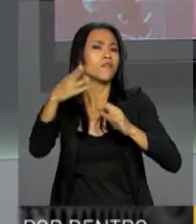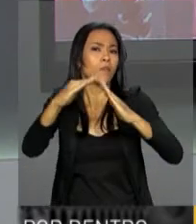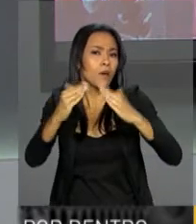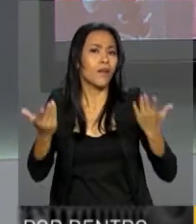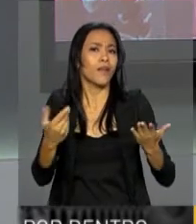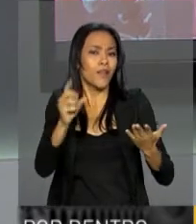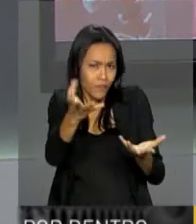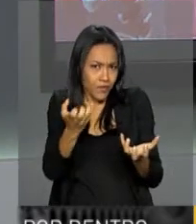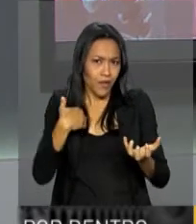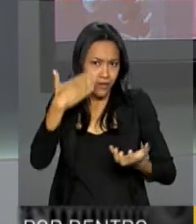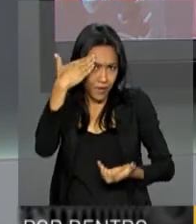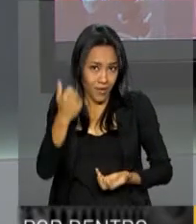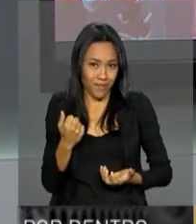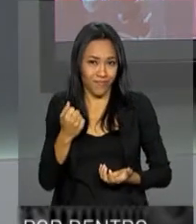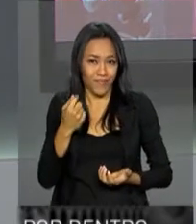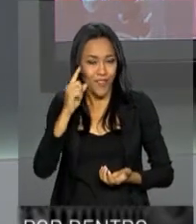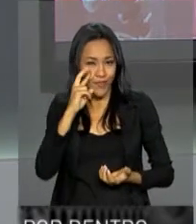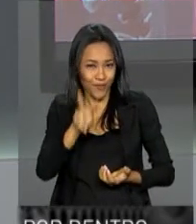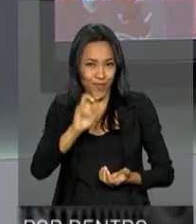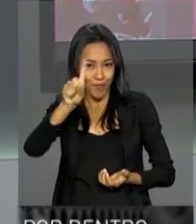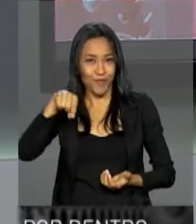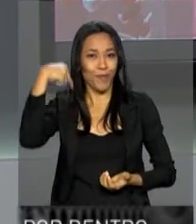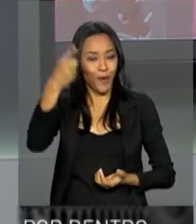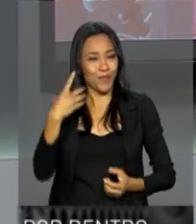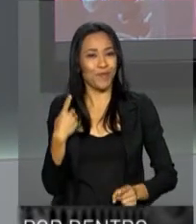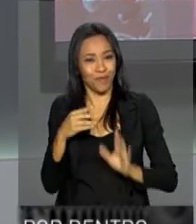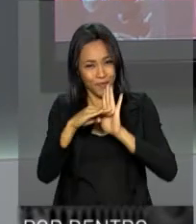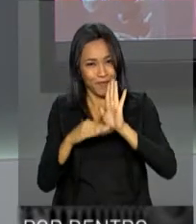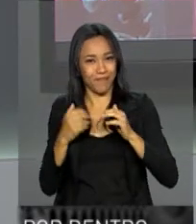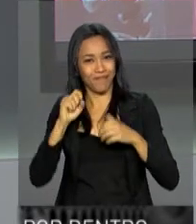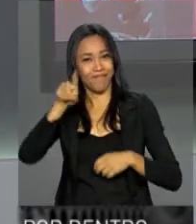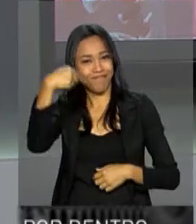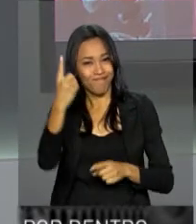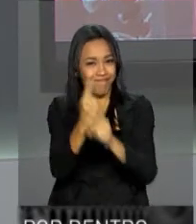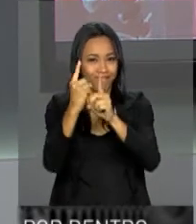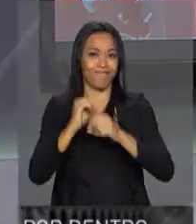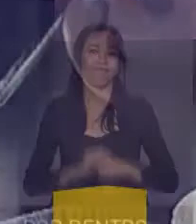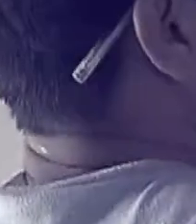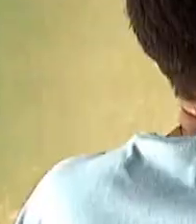onde mora e o que gostaria de saber. Nos vemos no próximo programa. Até lá!